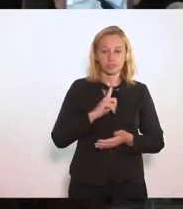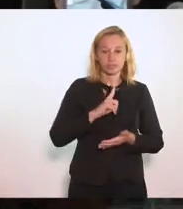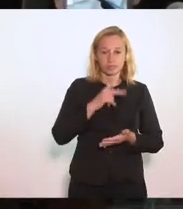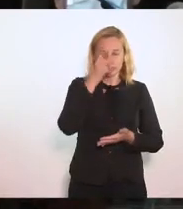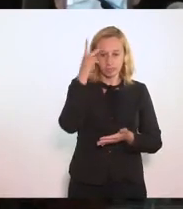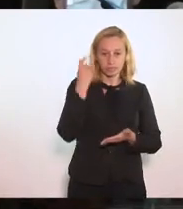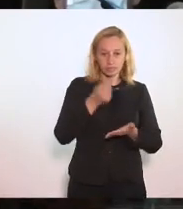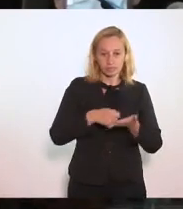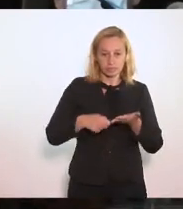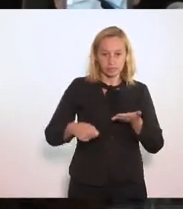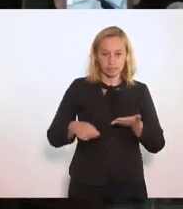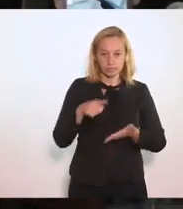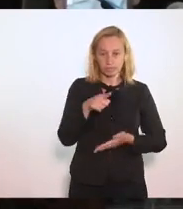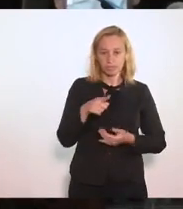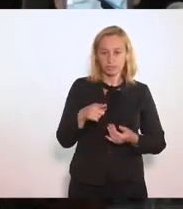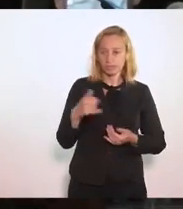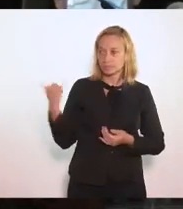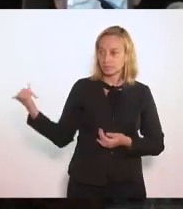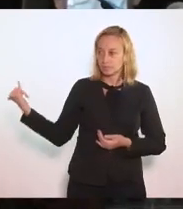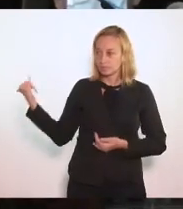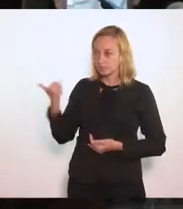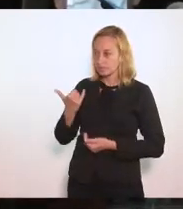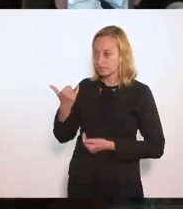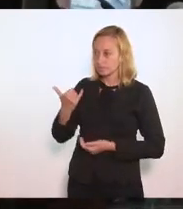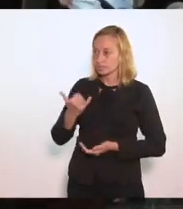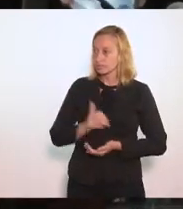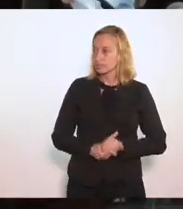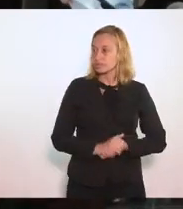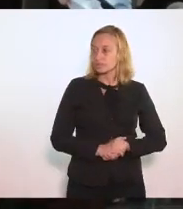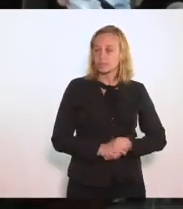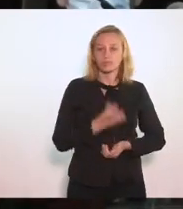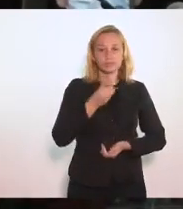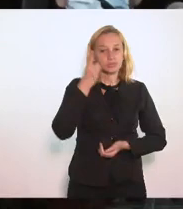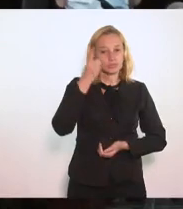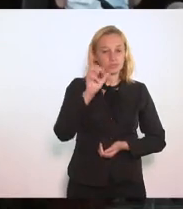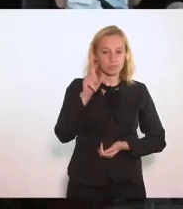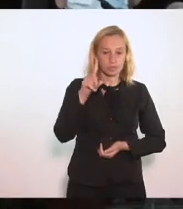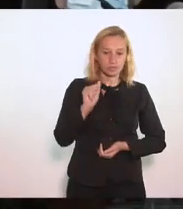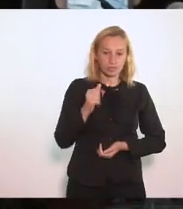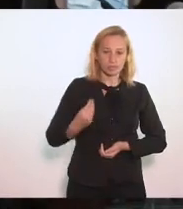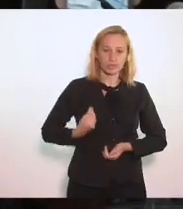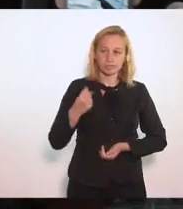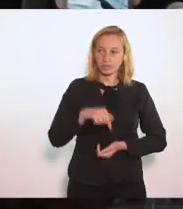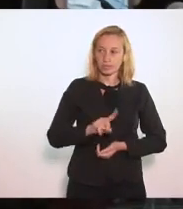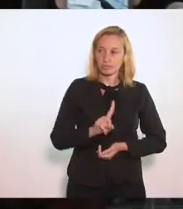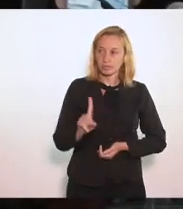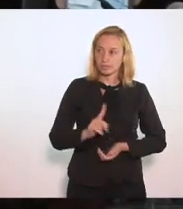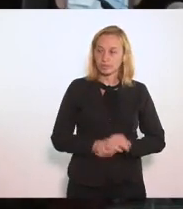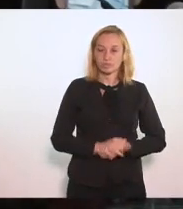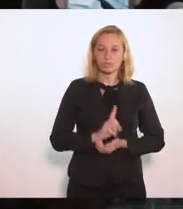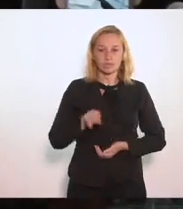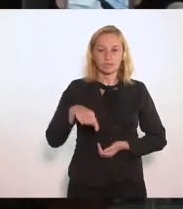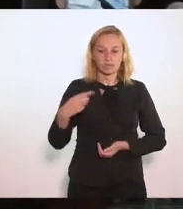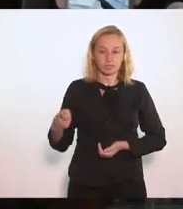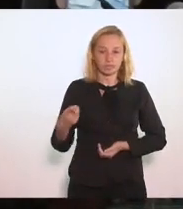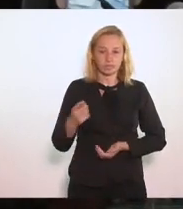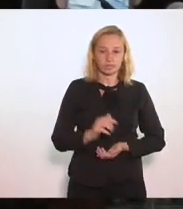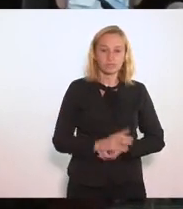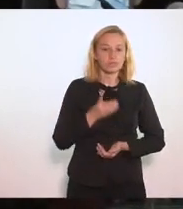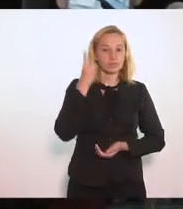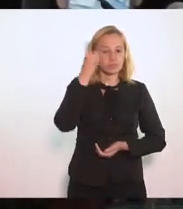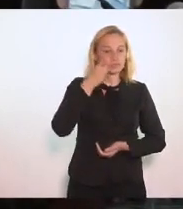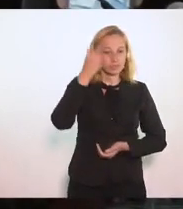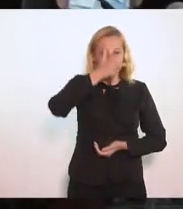O assistente Aqui da mesa Está me informando A deputada Alana Passos Não se encontra O próximo orador Escrito É o novo